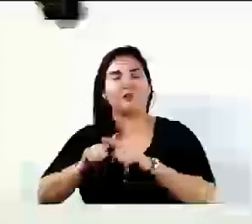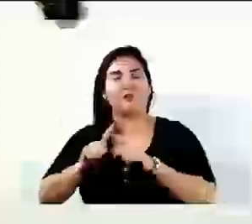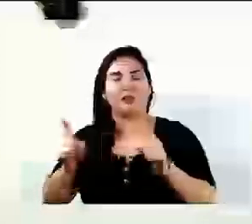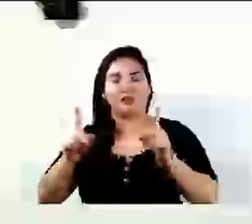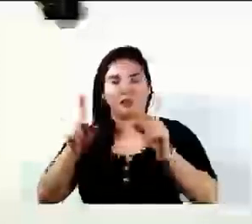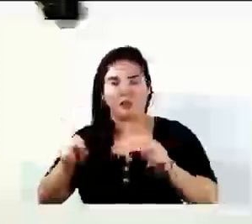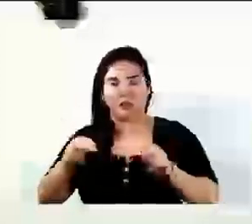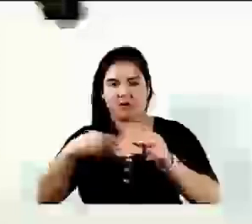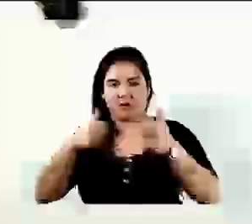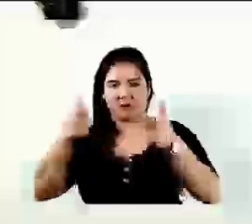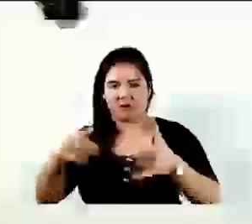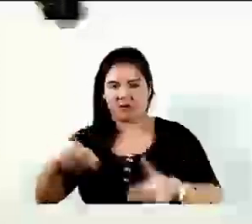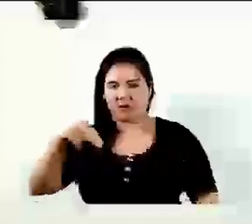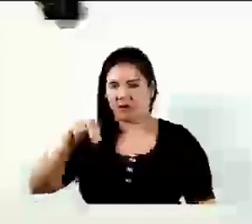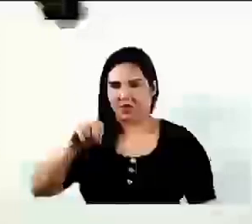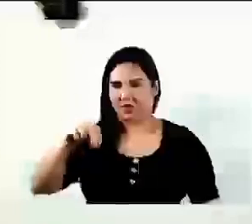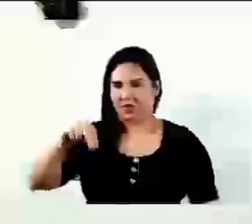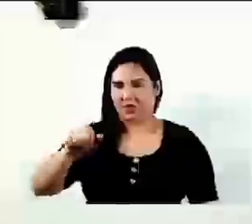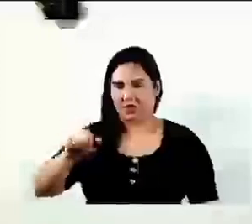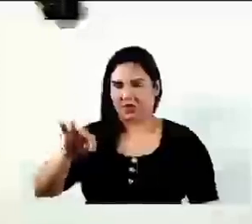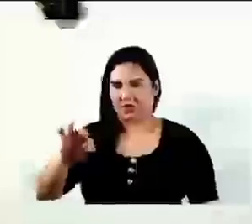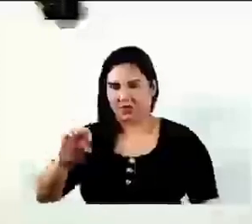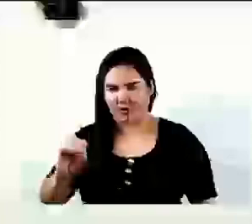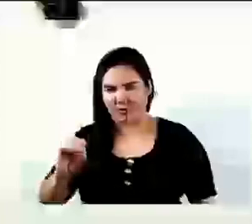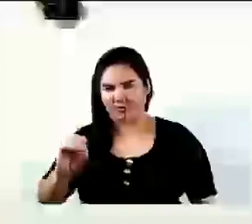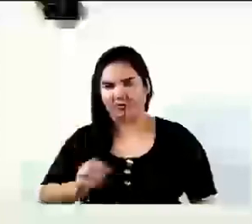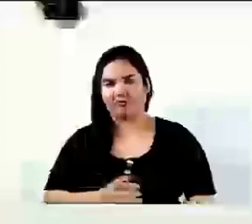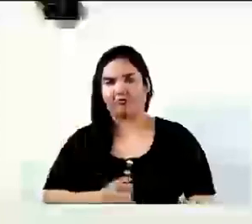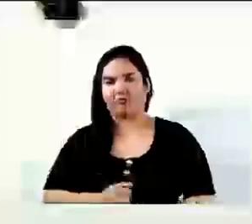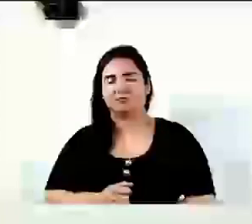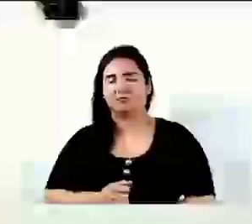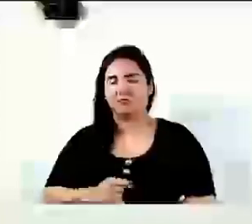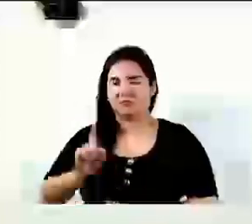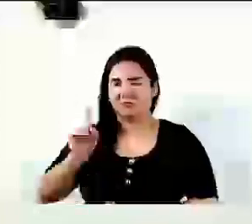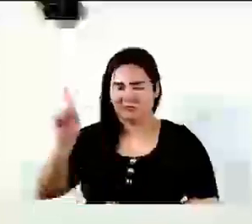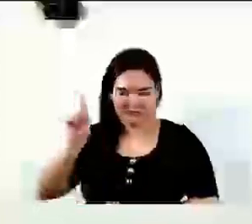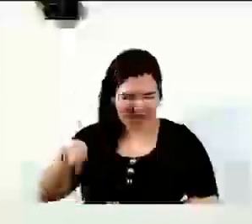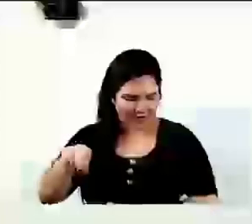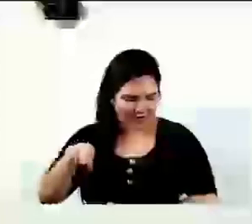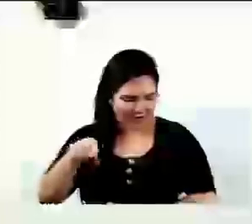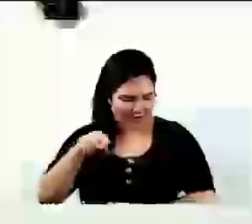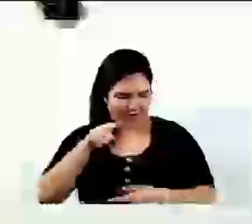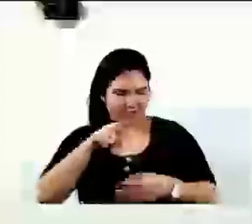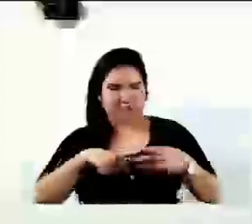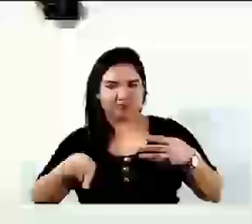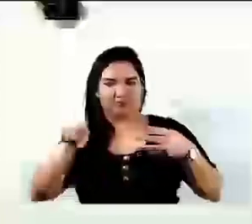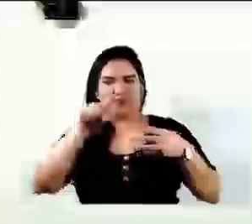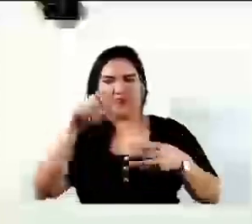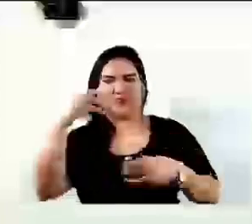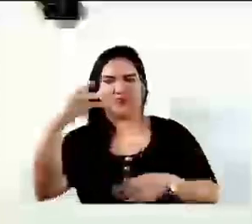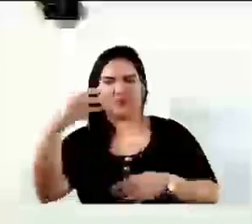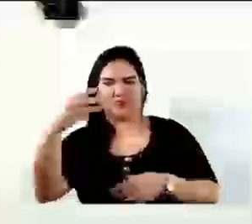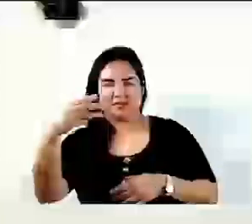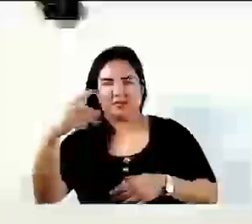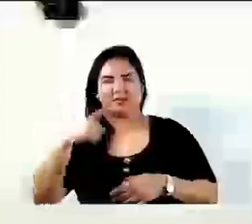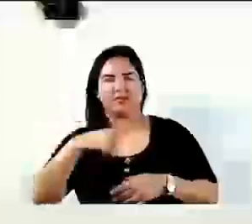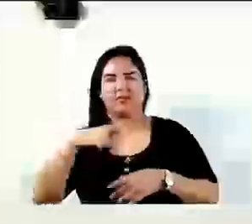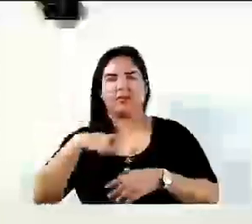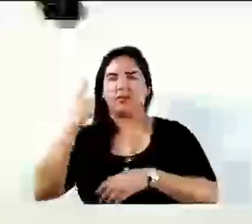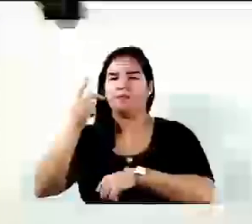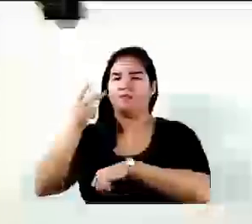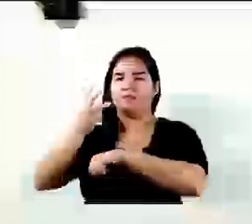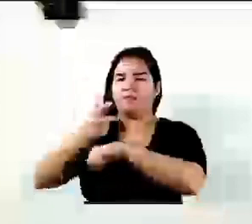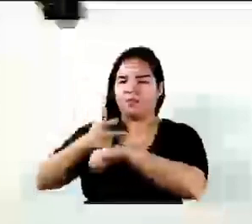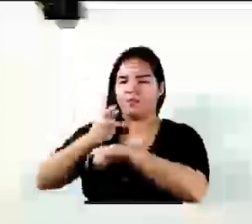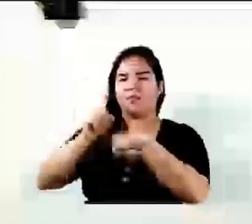falou ali do Donato, que está lá na, aquilo ali no terceiro andar, cara, eu estive ali, eu tenho até uma filmagem que depois eu